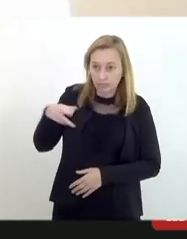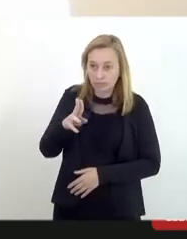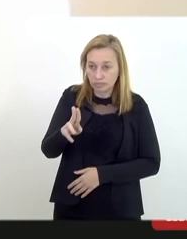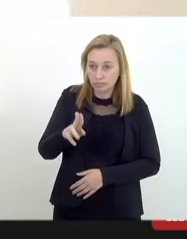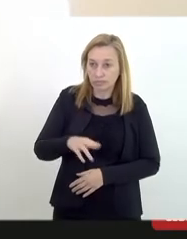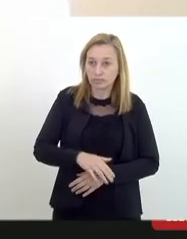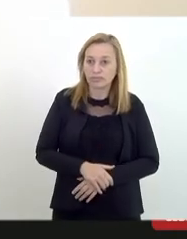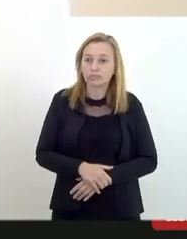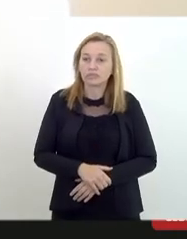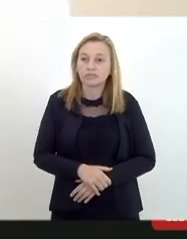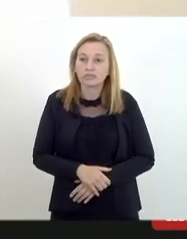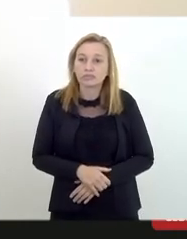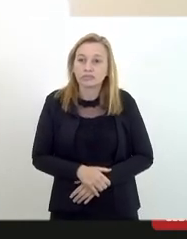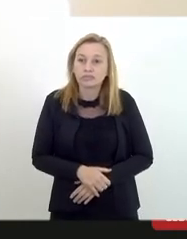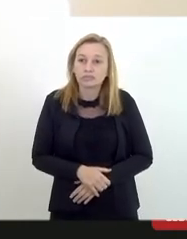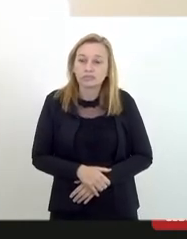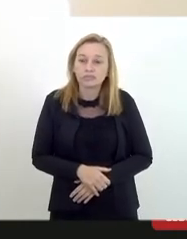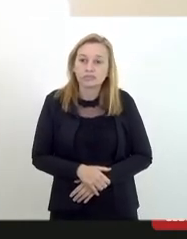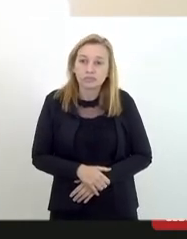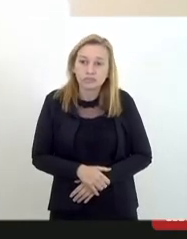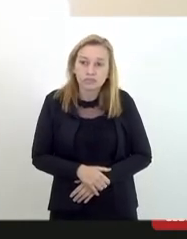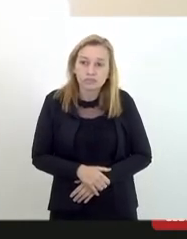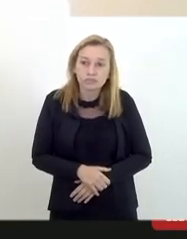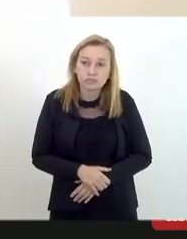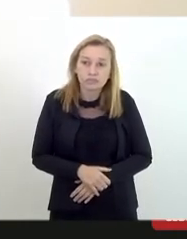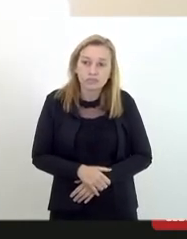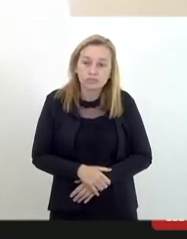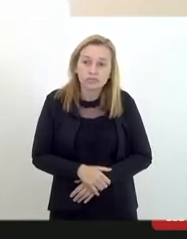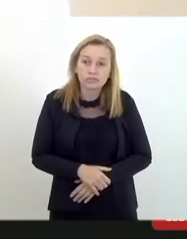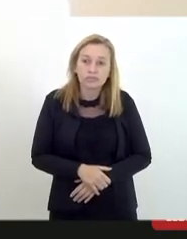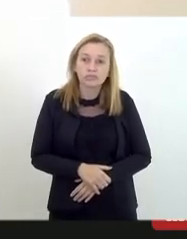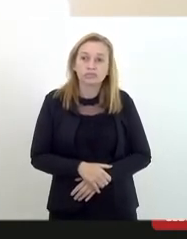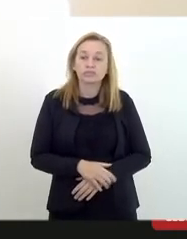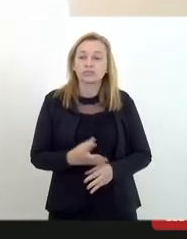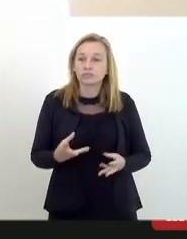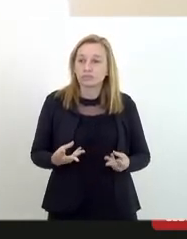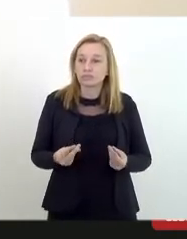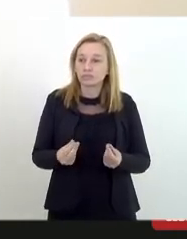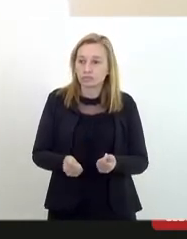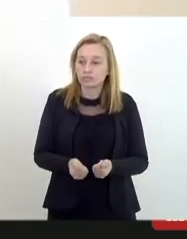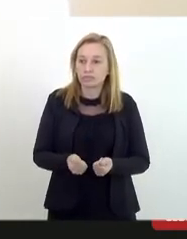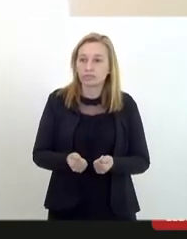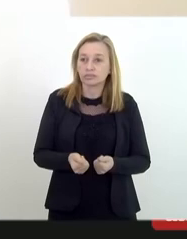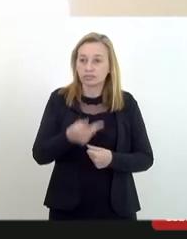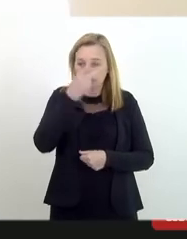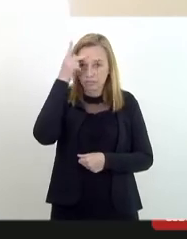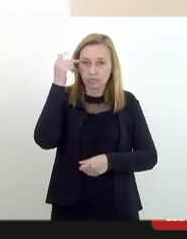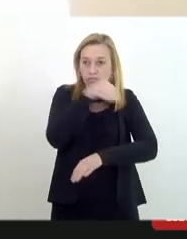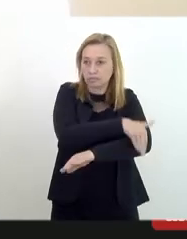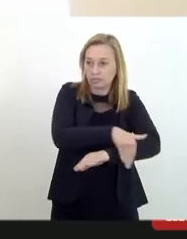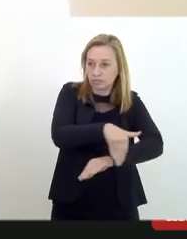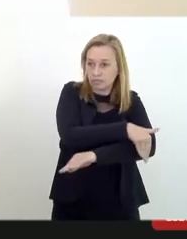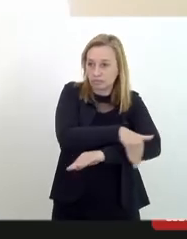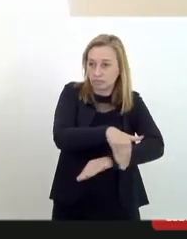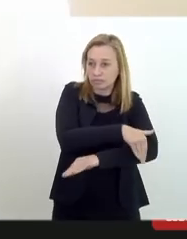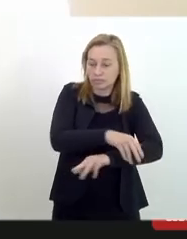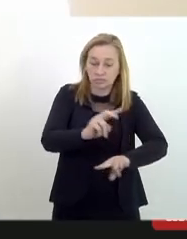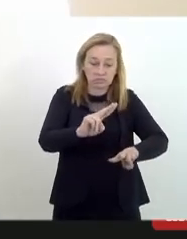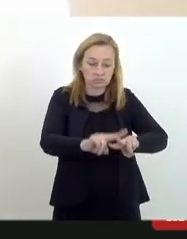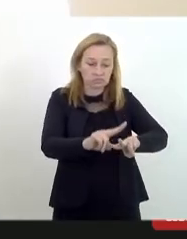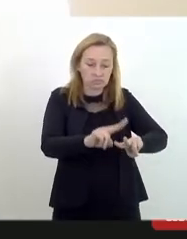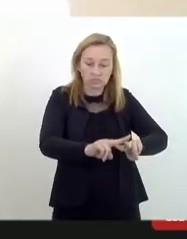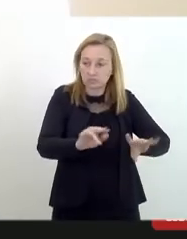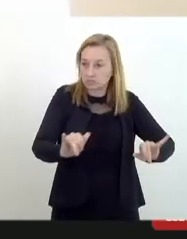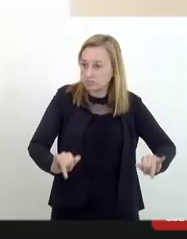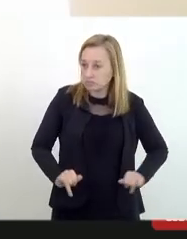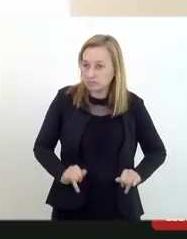evangélicas porque eu ando pelos cantos onde as pessoas são mais invisibilizadas nas ruas nas sarjetas nos presídios nos